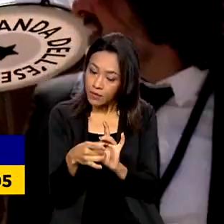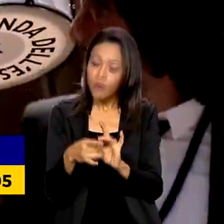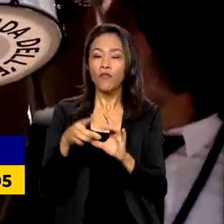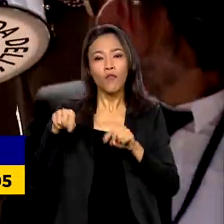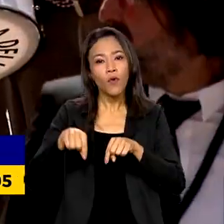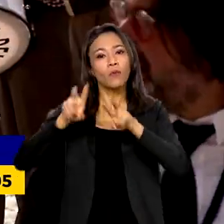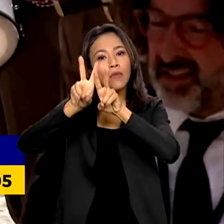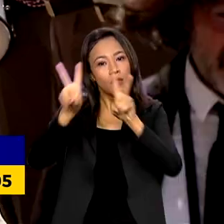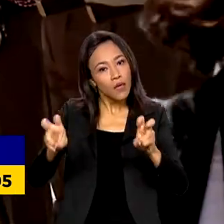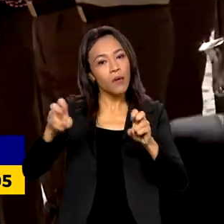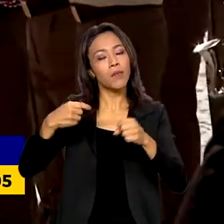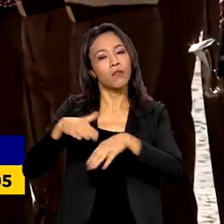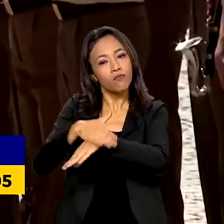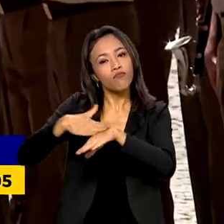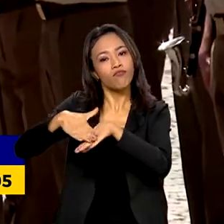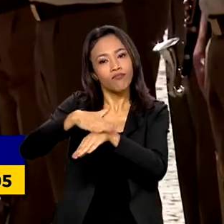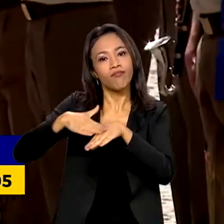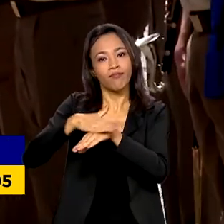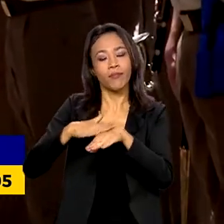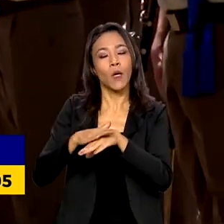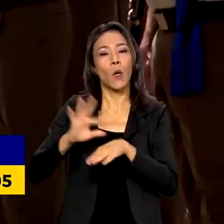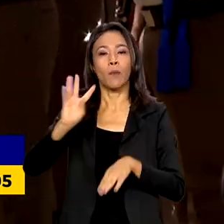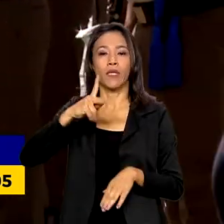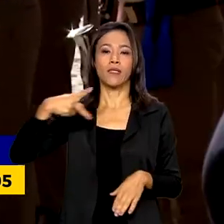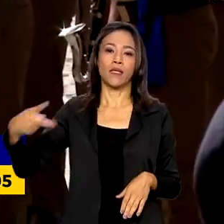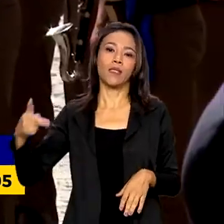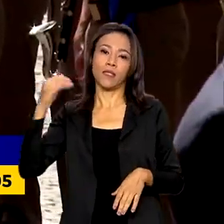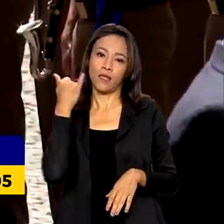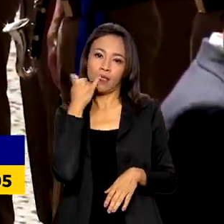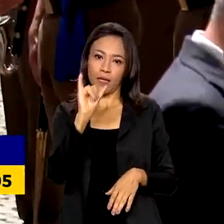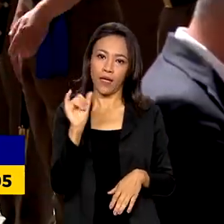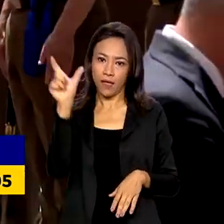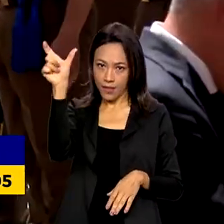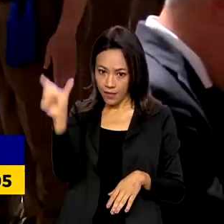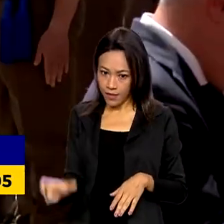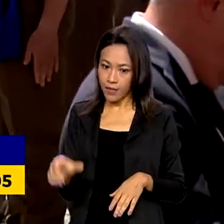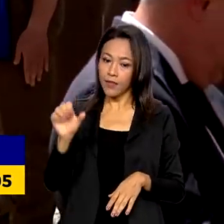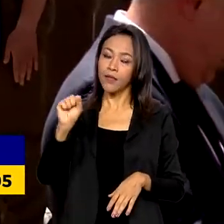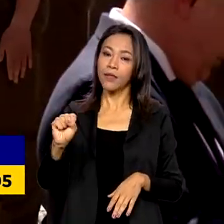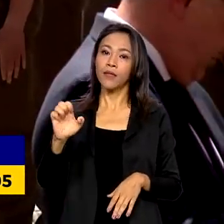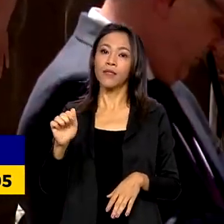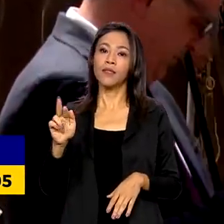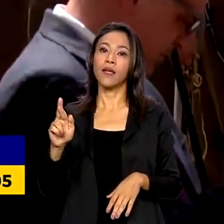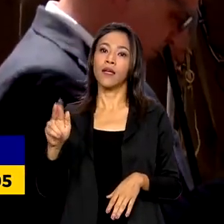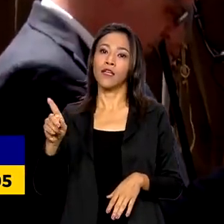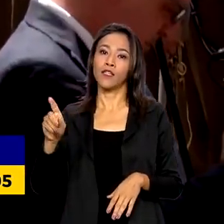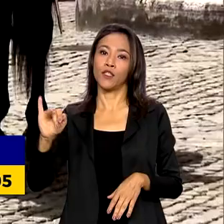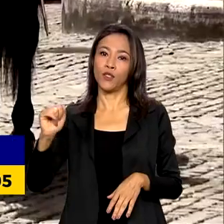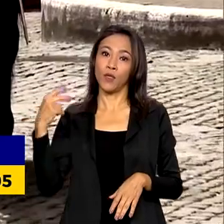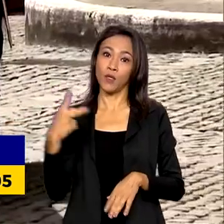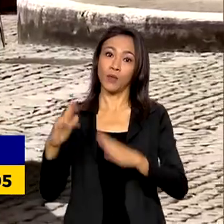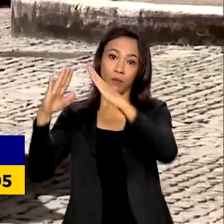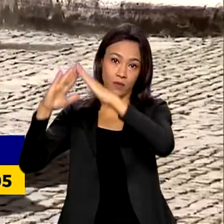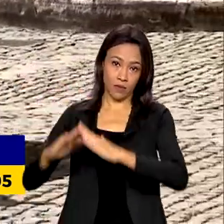o encontro de Lula com o presidente da Itália, Sérgio Mattarella, na residência oficial.